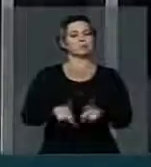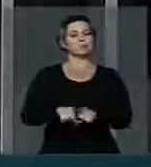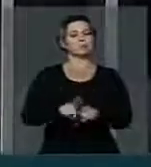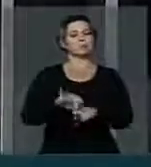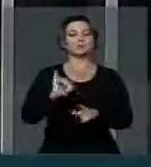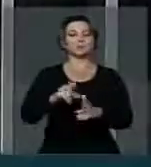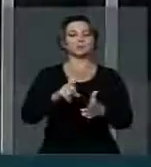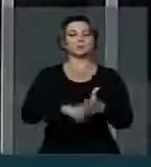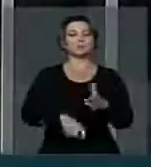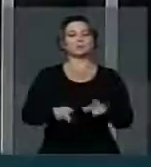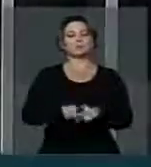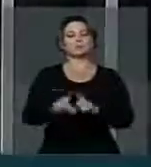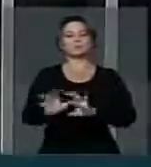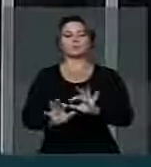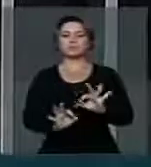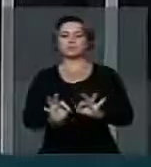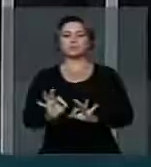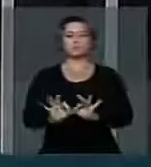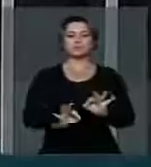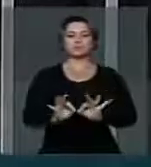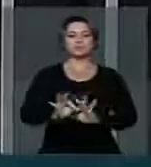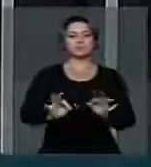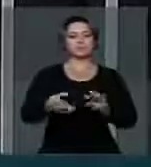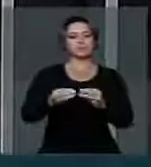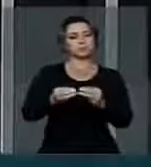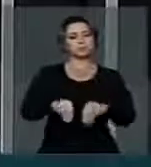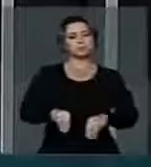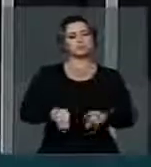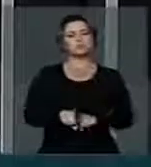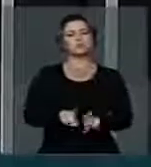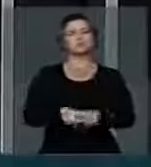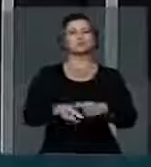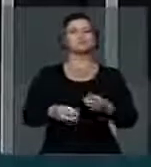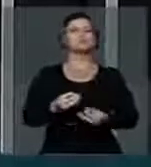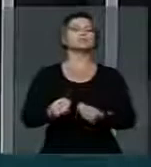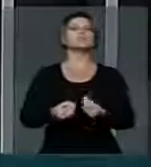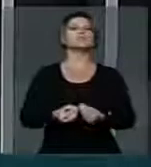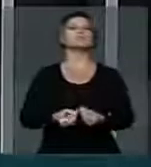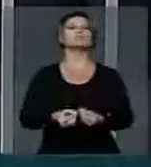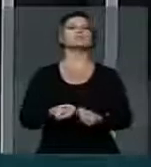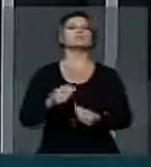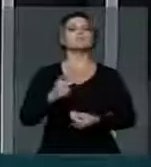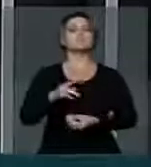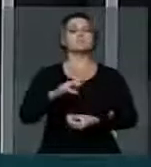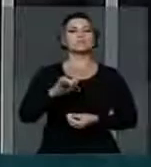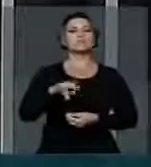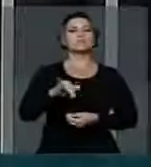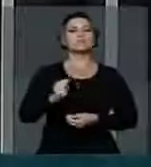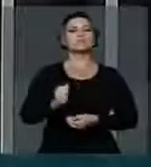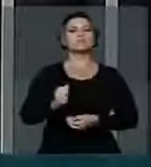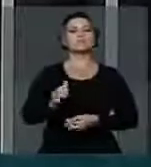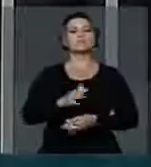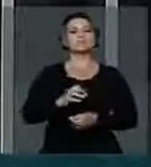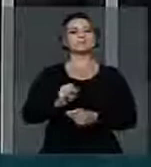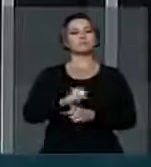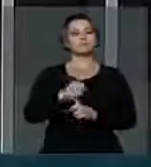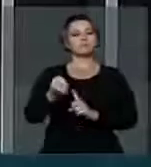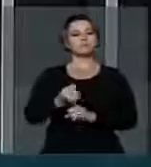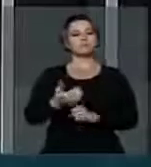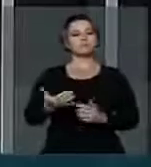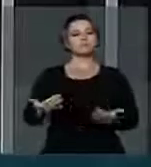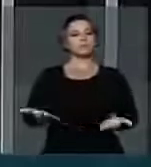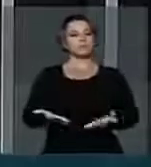seria feita em prejuízo, inclusive, da Previdência Social. Agora,